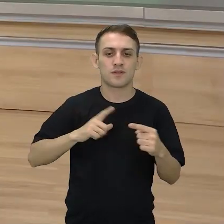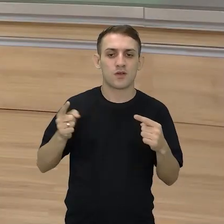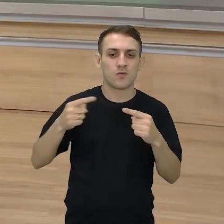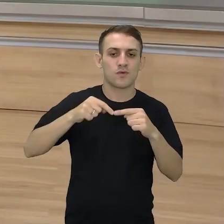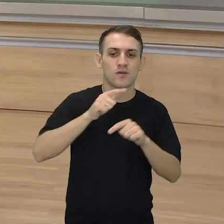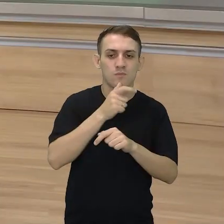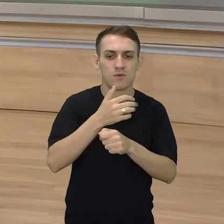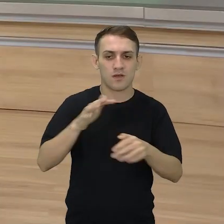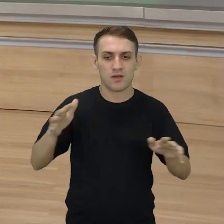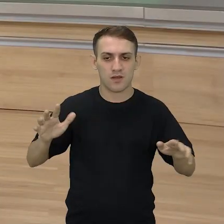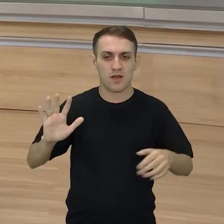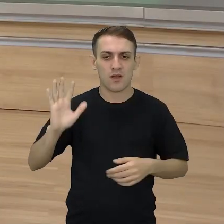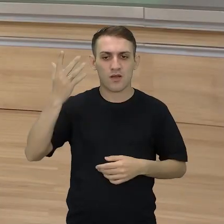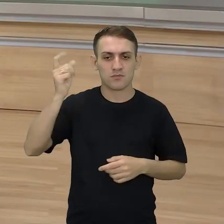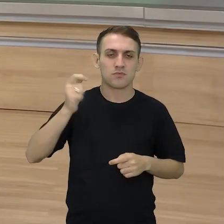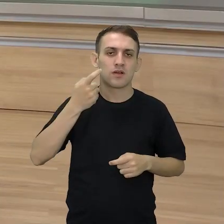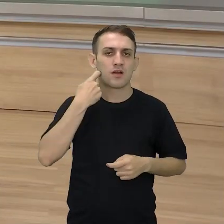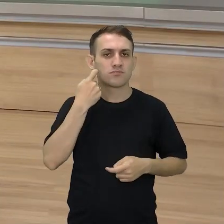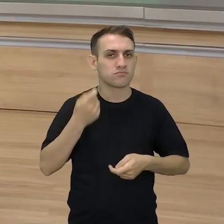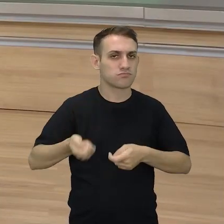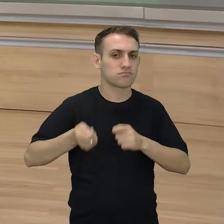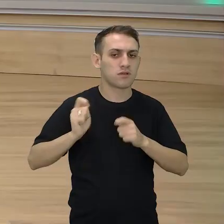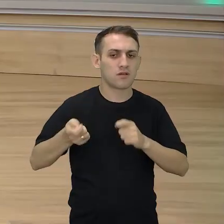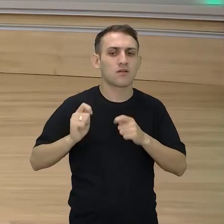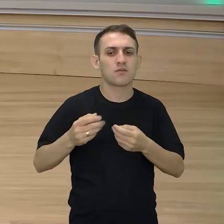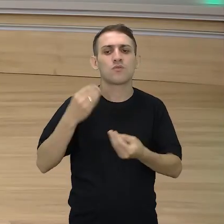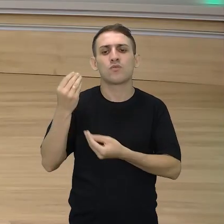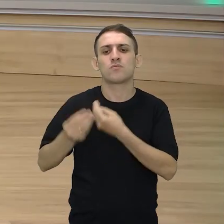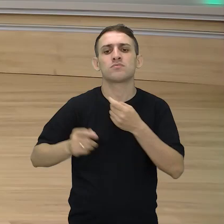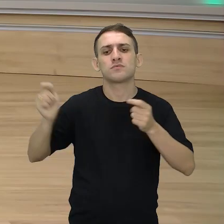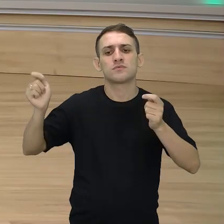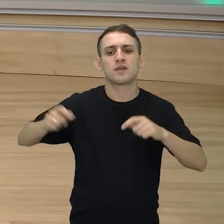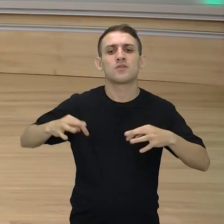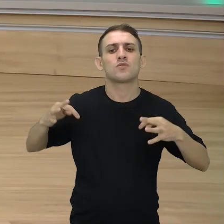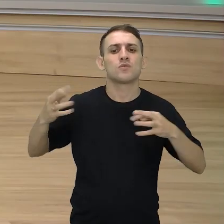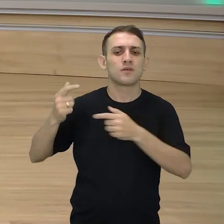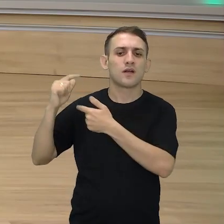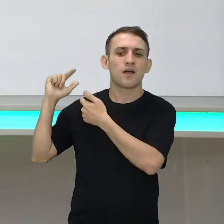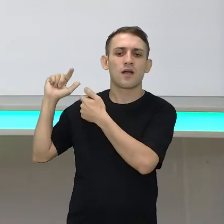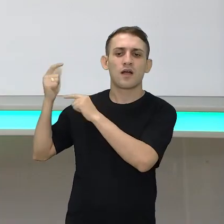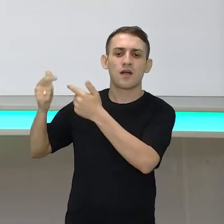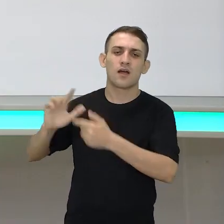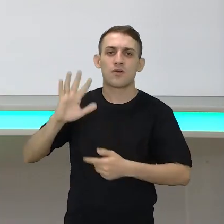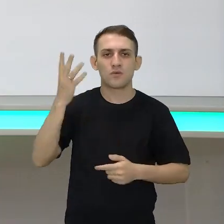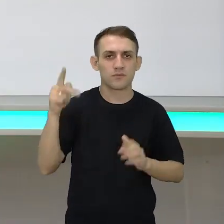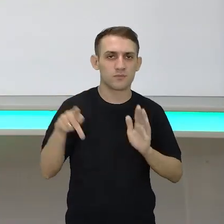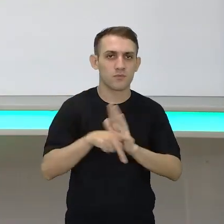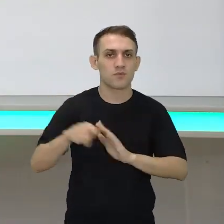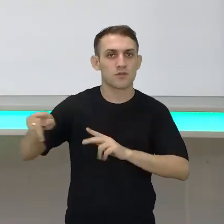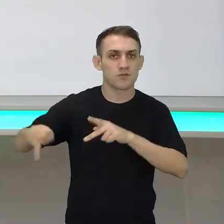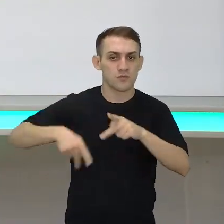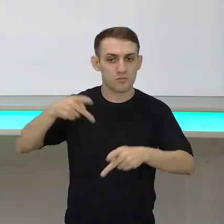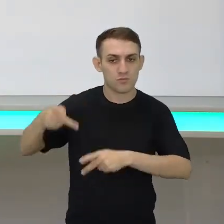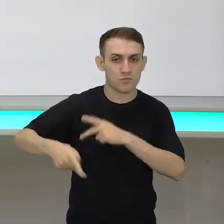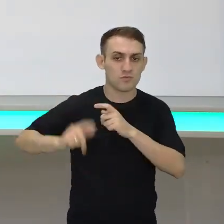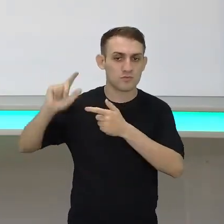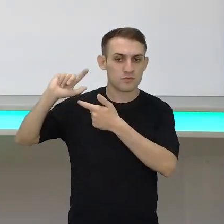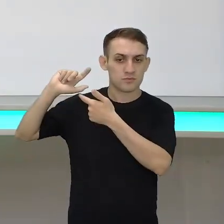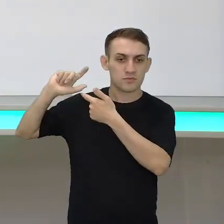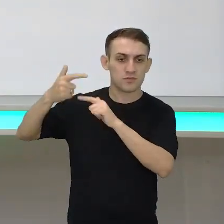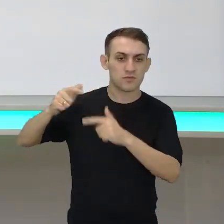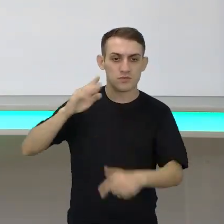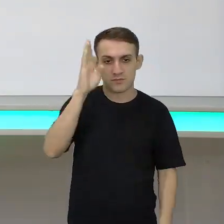é por meio do mar que acontece a pesca, onde eles conseguem trazer todas as tradições desse povo aí tão tradicional